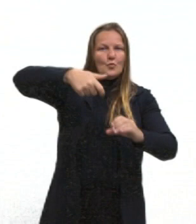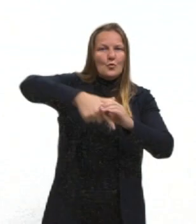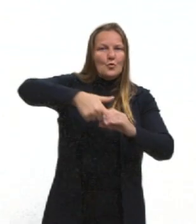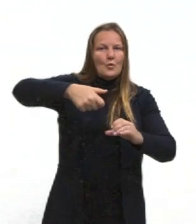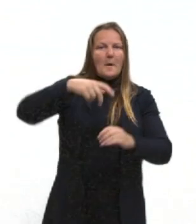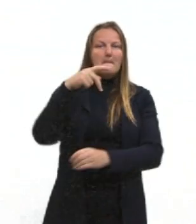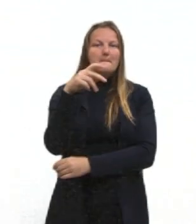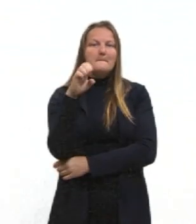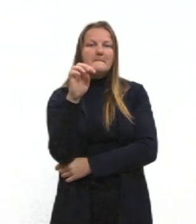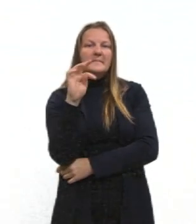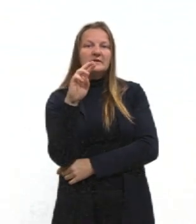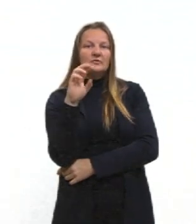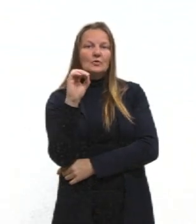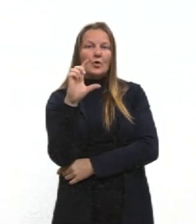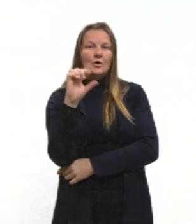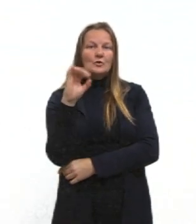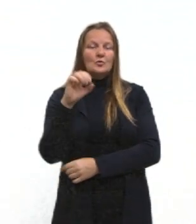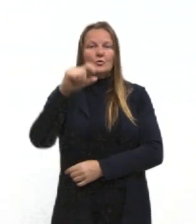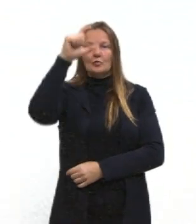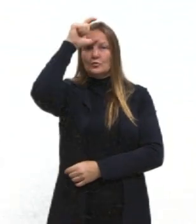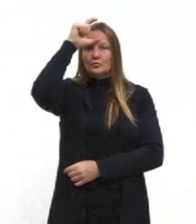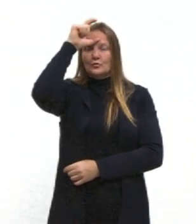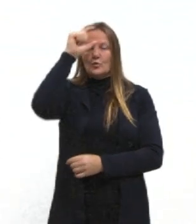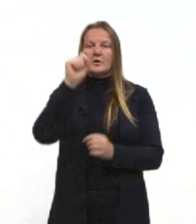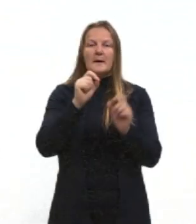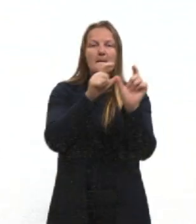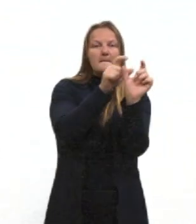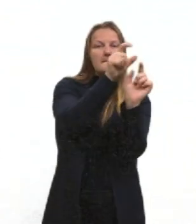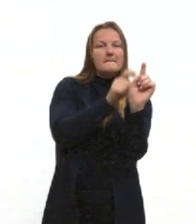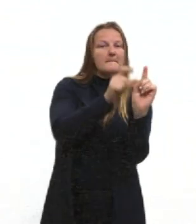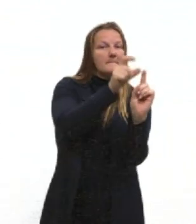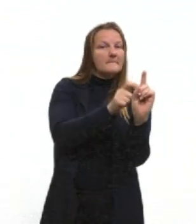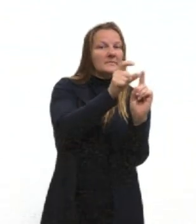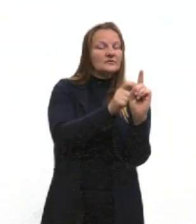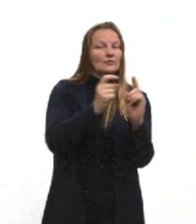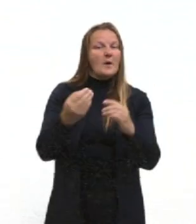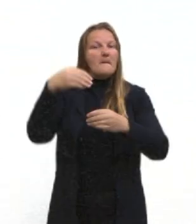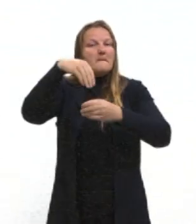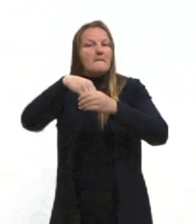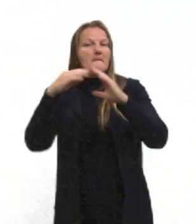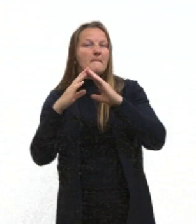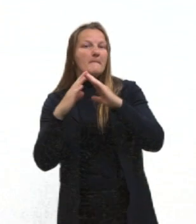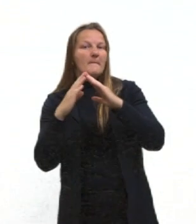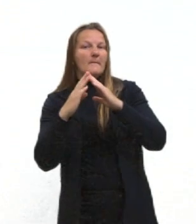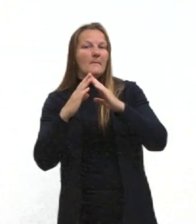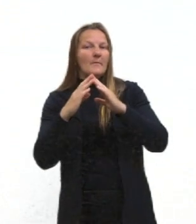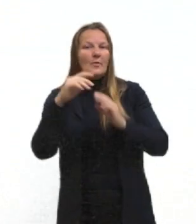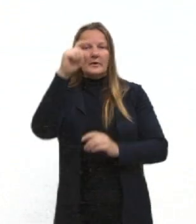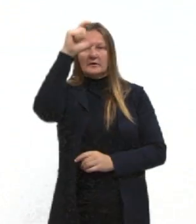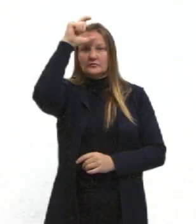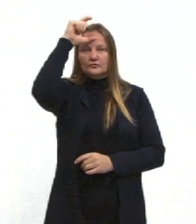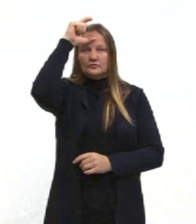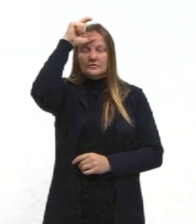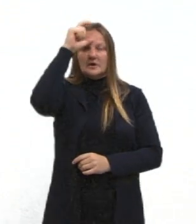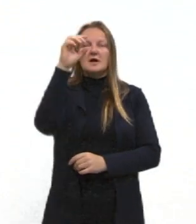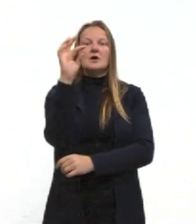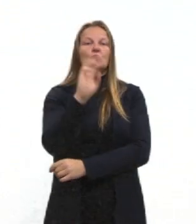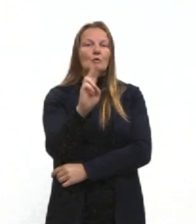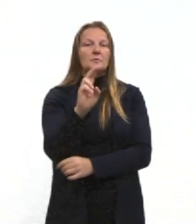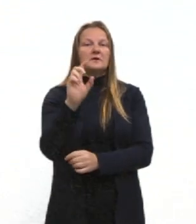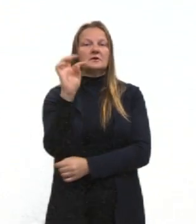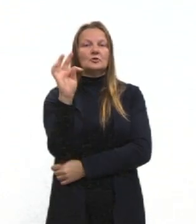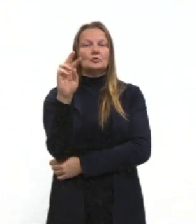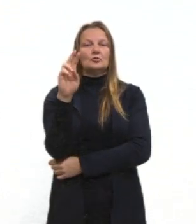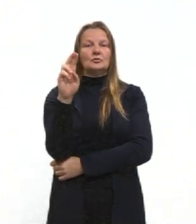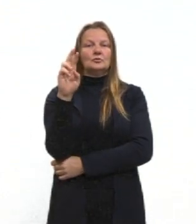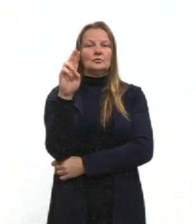Primeiro nós temos Turco, né, é quem mora na Turquia, gurizada, não dá para dizer, chamar eles de árabe. O Turco é da Turquia, que nem